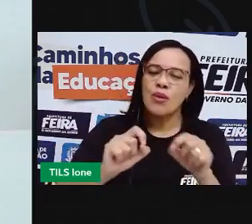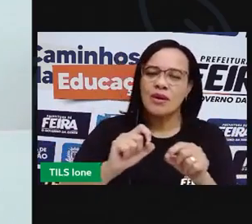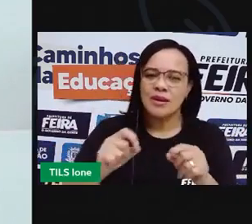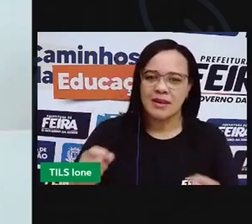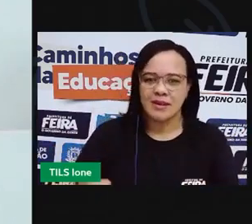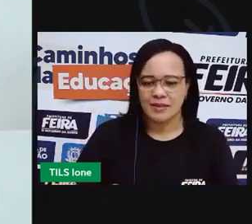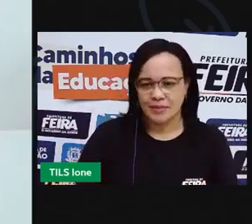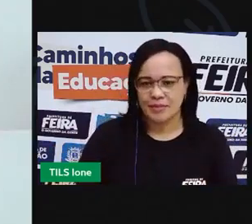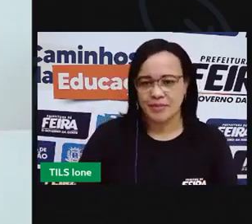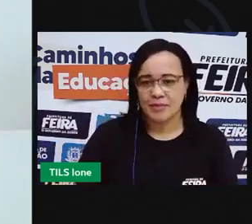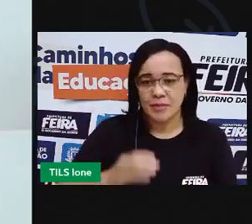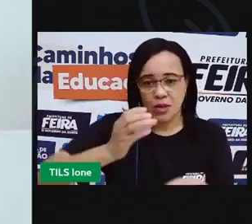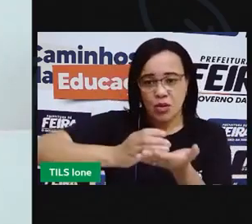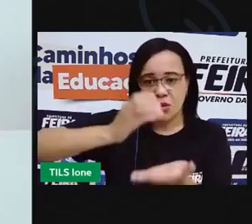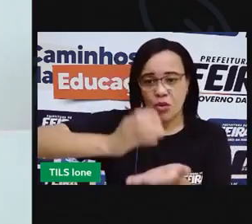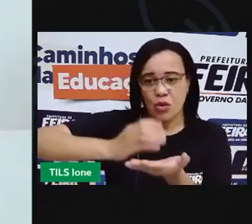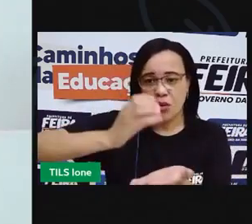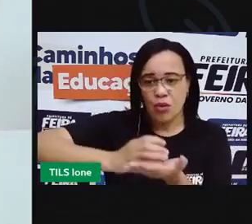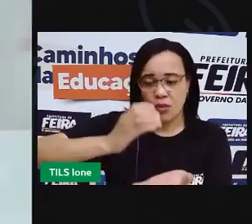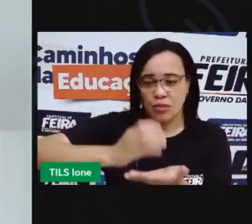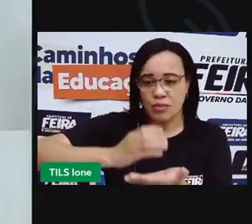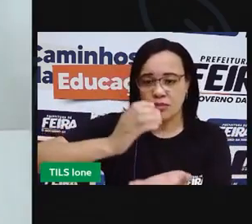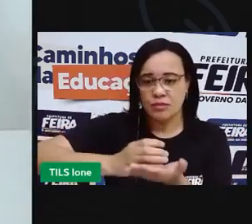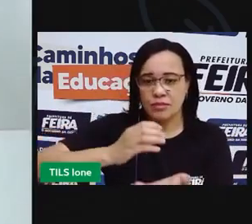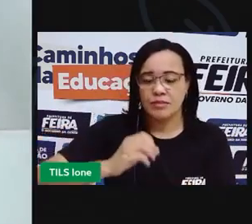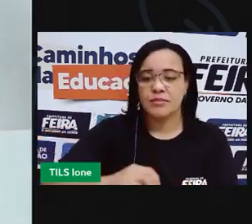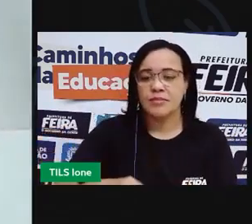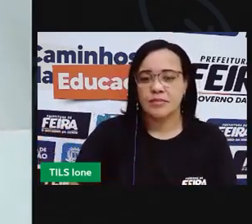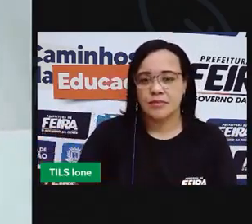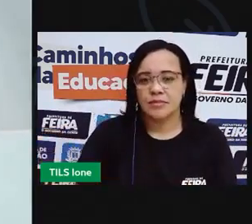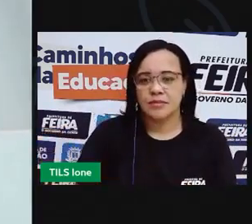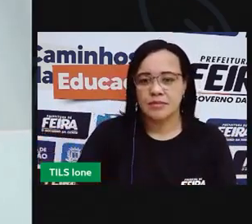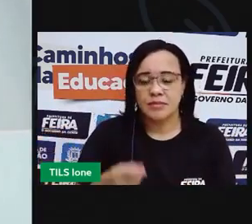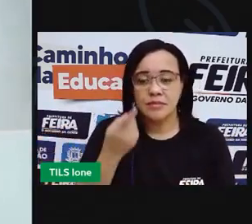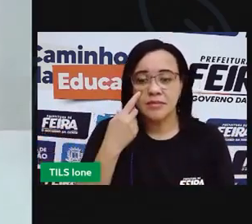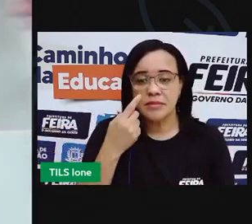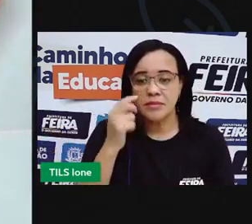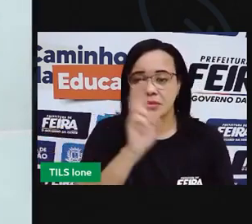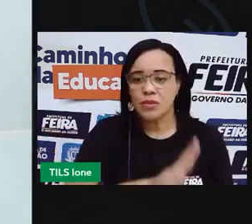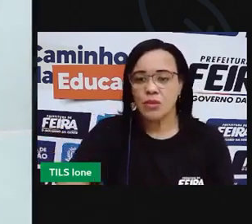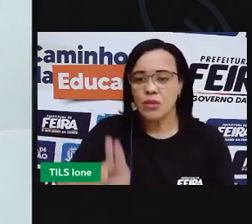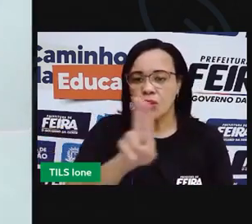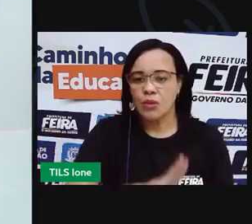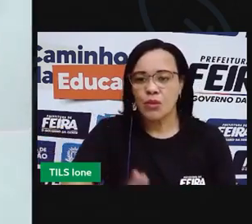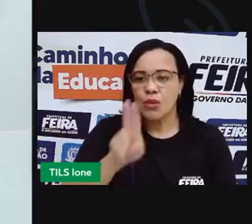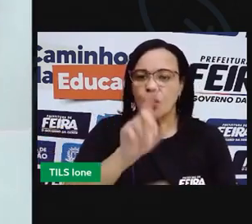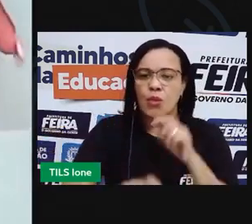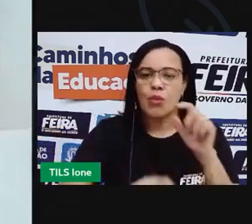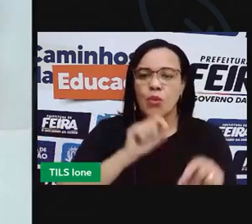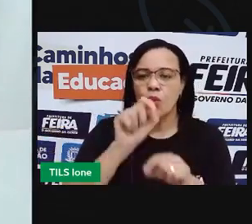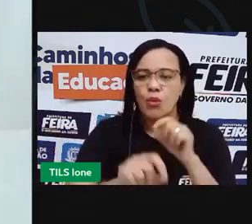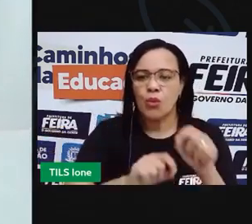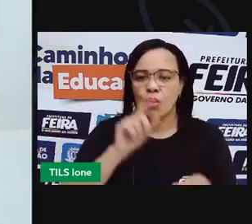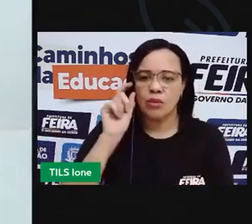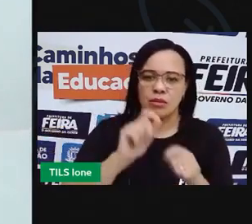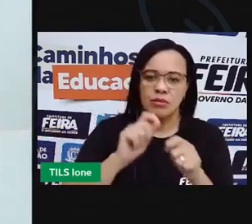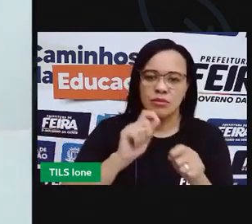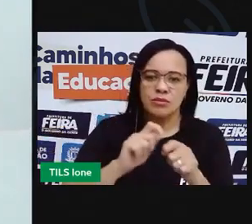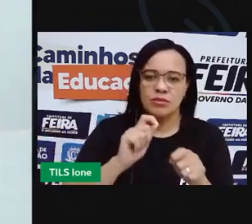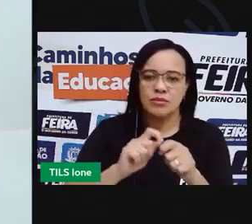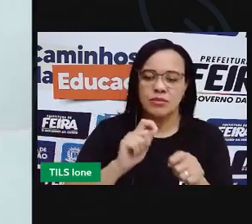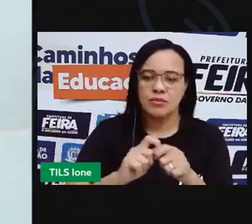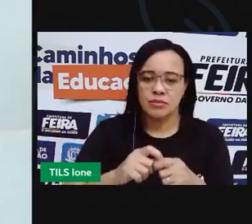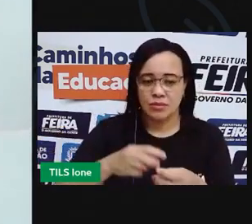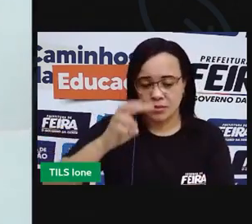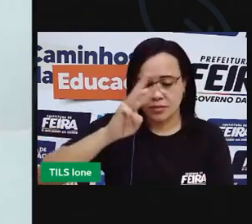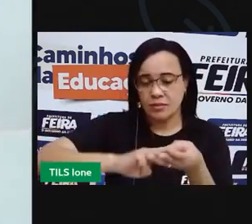corte descartado e agora a gente vai usar ele para fazer alguns problemas